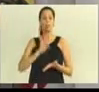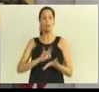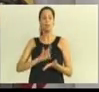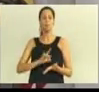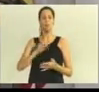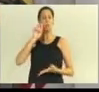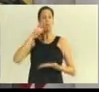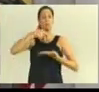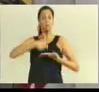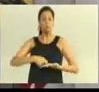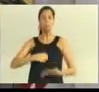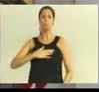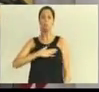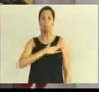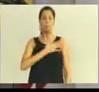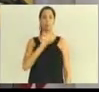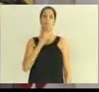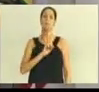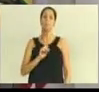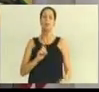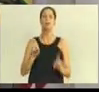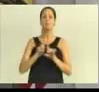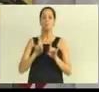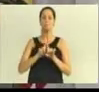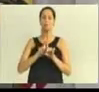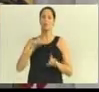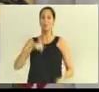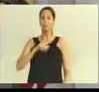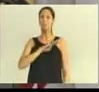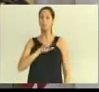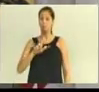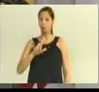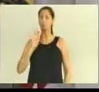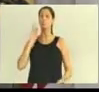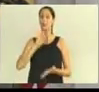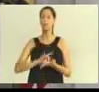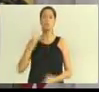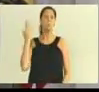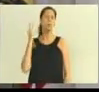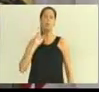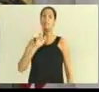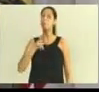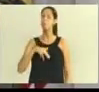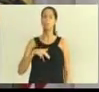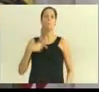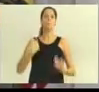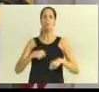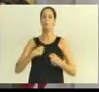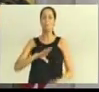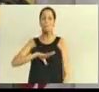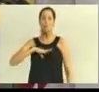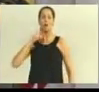foi a decisão mais difícil da história de Blumenau. A decisão de maior impacto político. Porém, senhores,